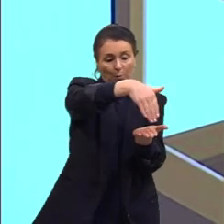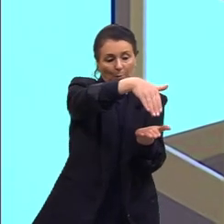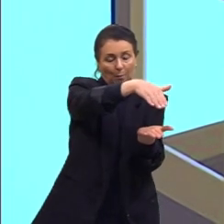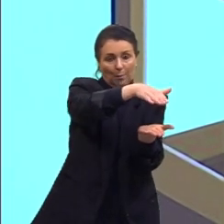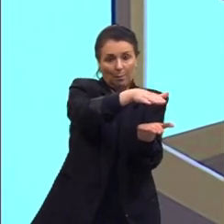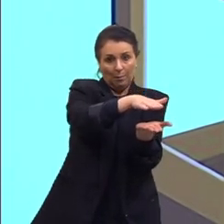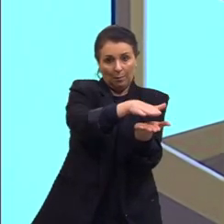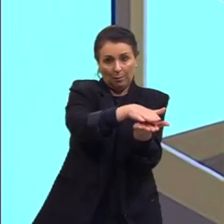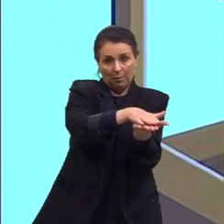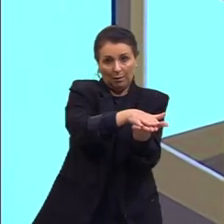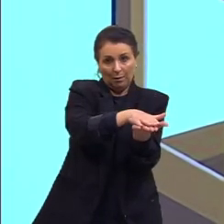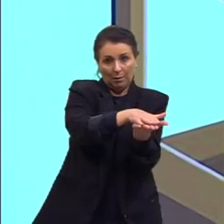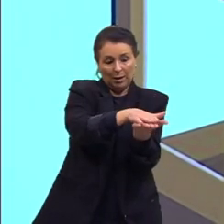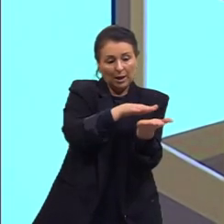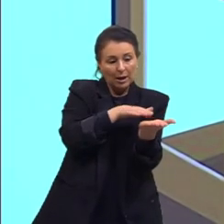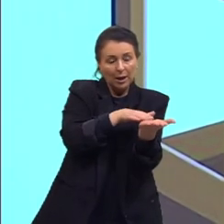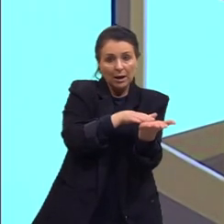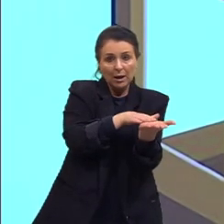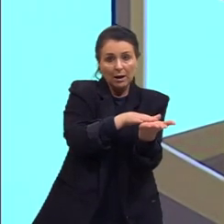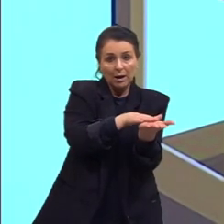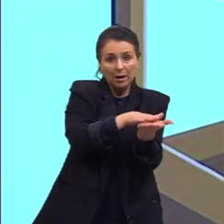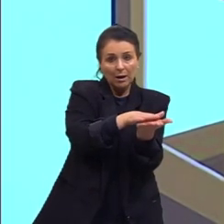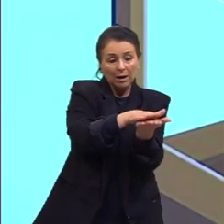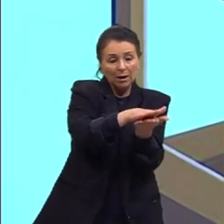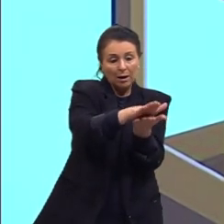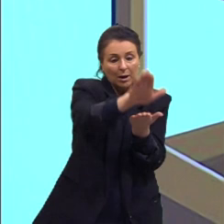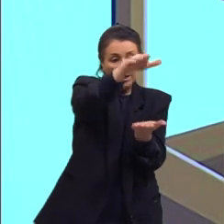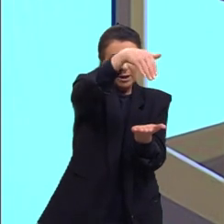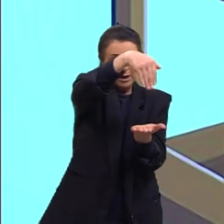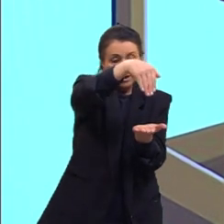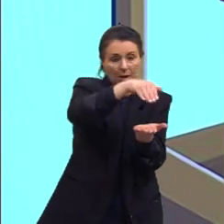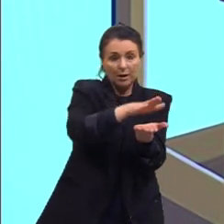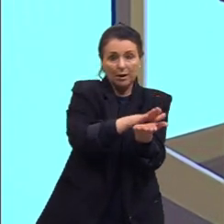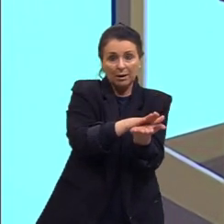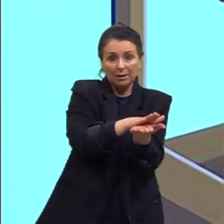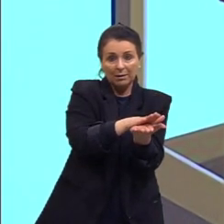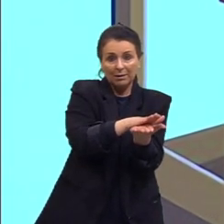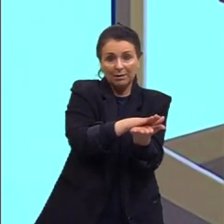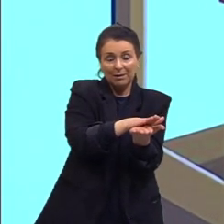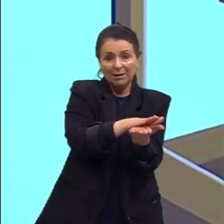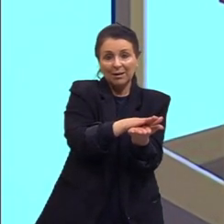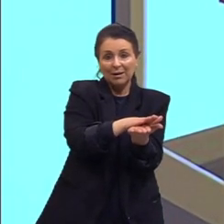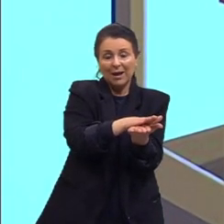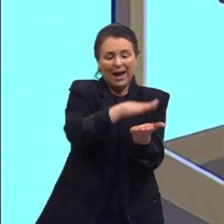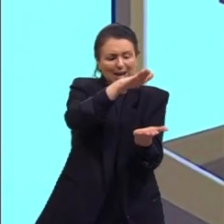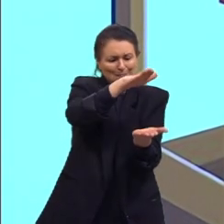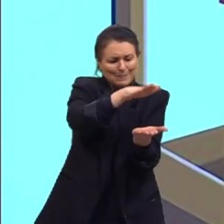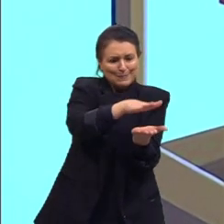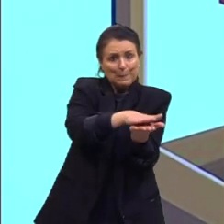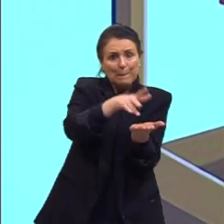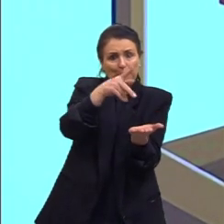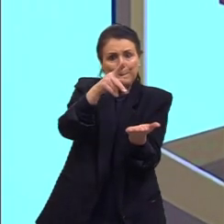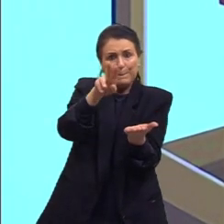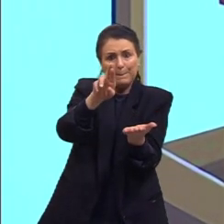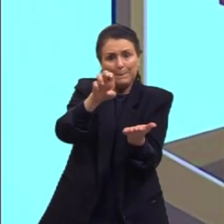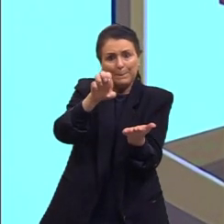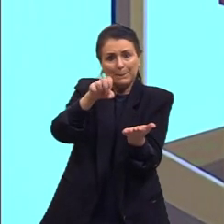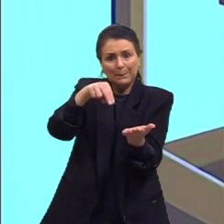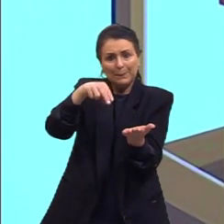era empurrada até aqui e abaixada, para que fosse prensado o papel